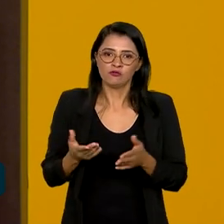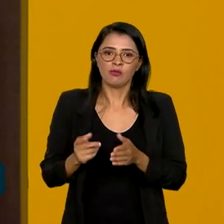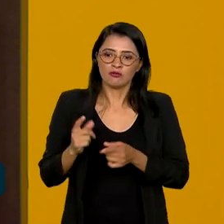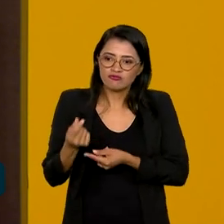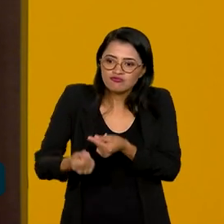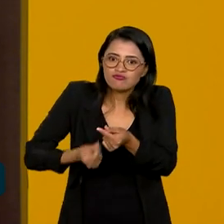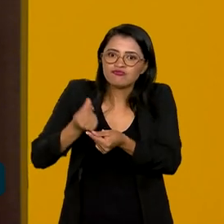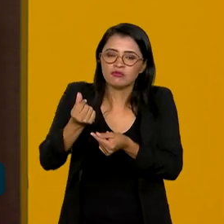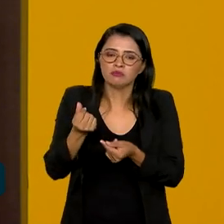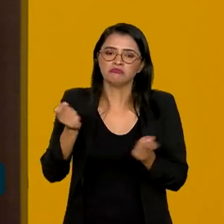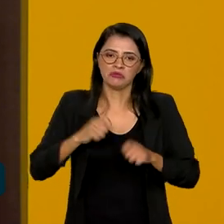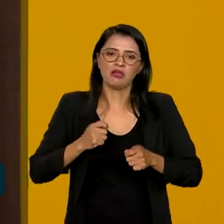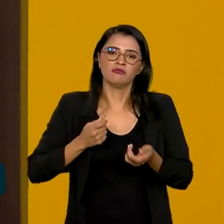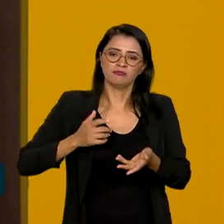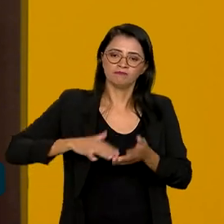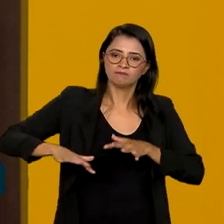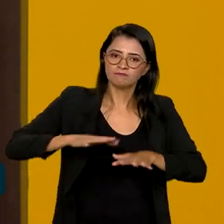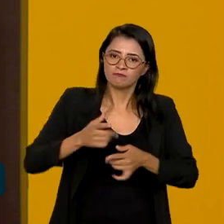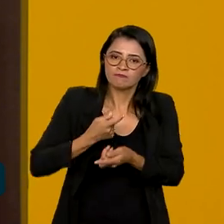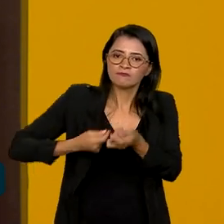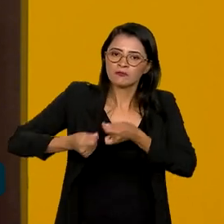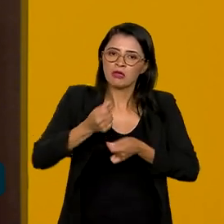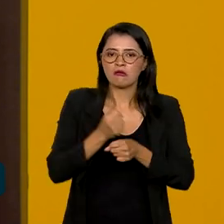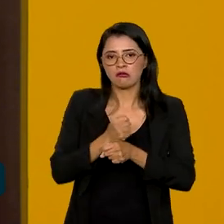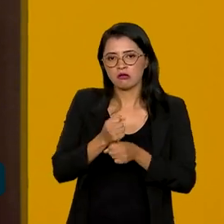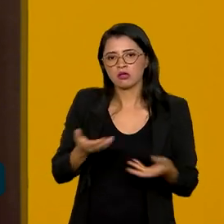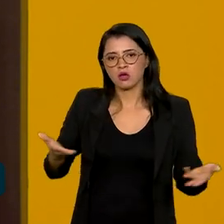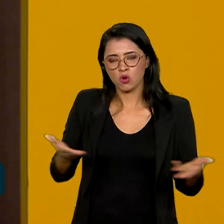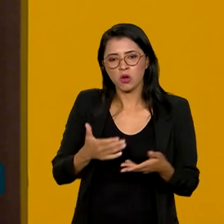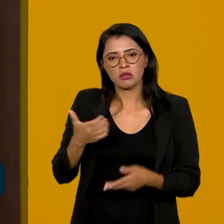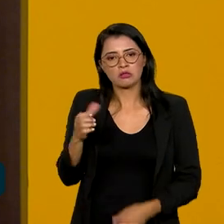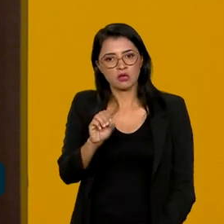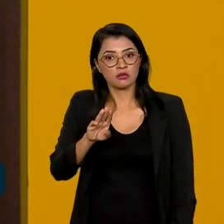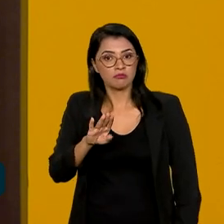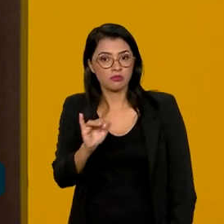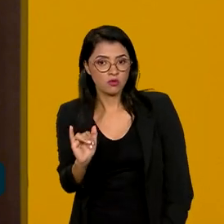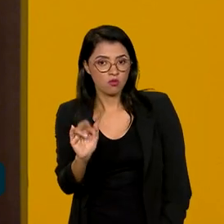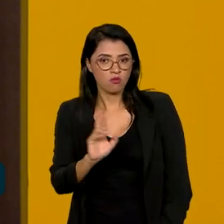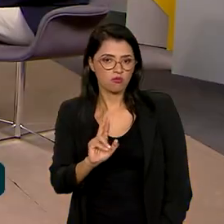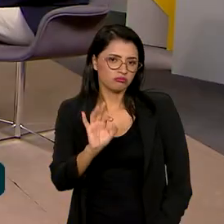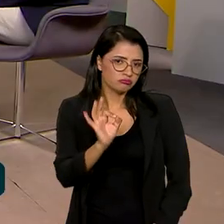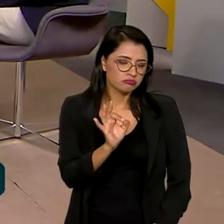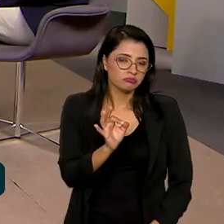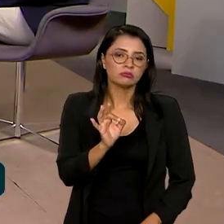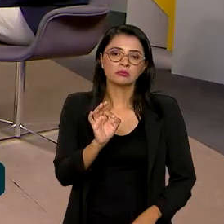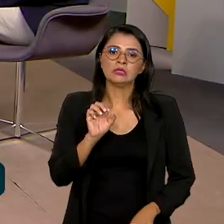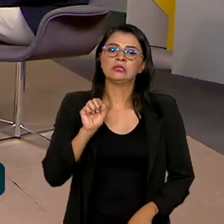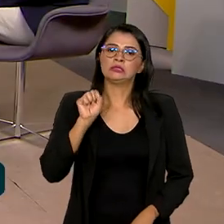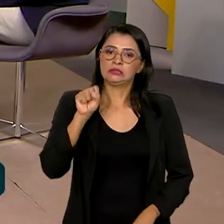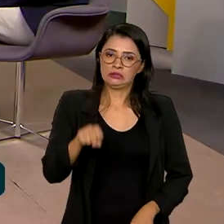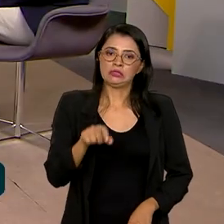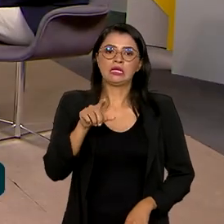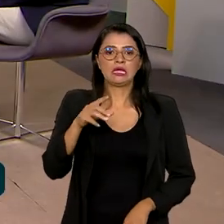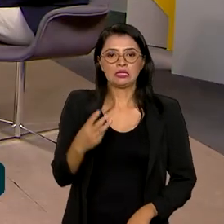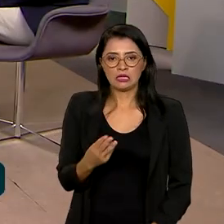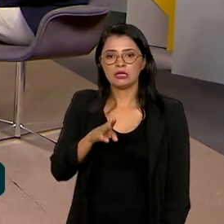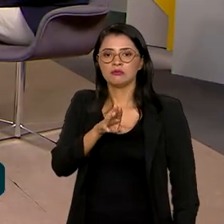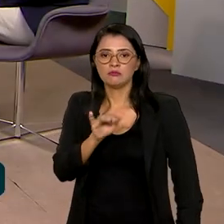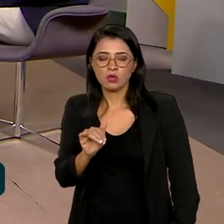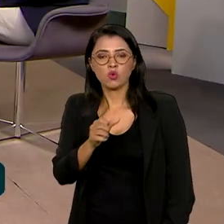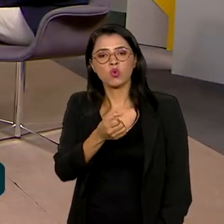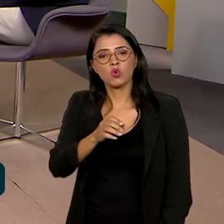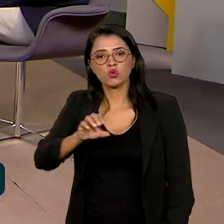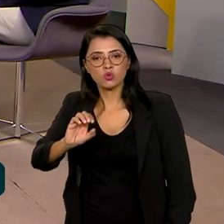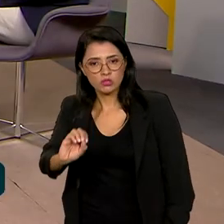cultura deve movimentar este ano em torno de 10 bilhões de reais, não é? É, são 3 bilhões e 800